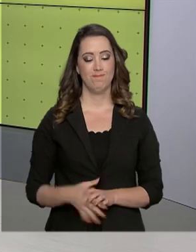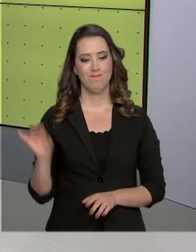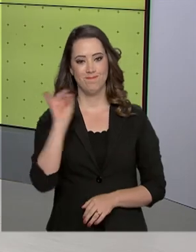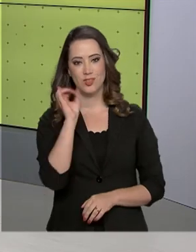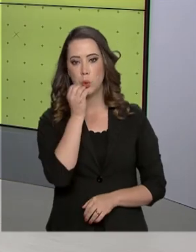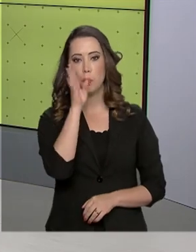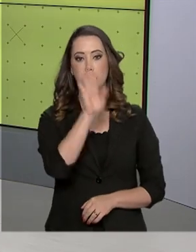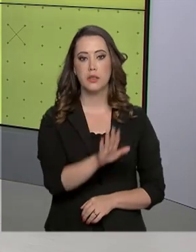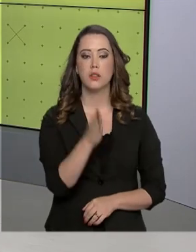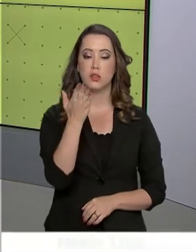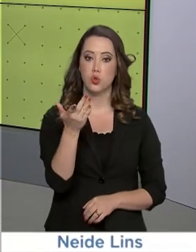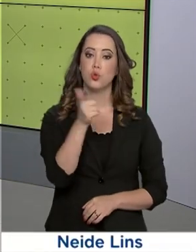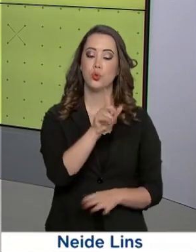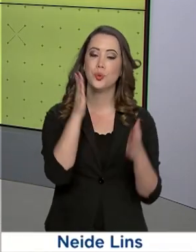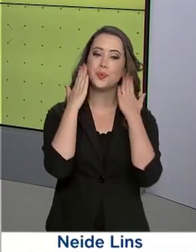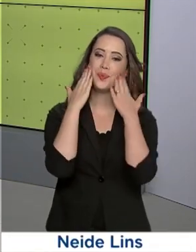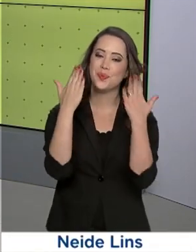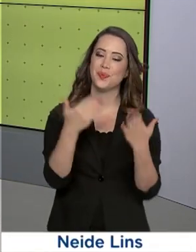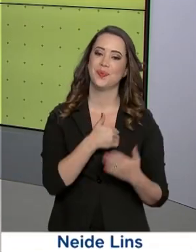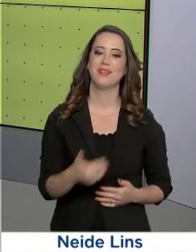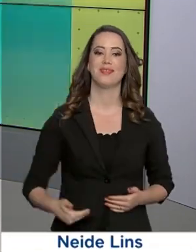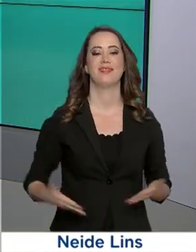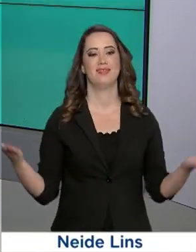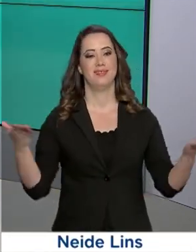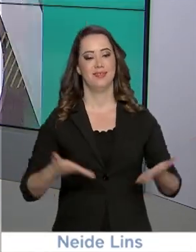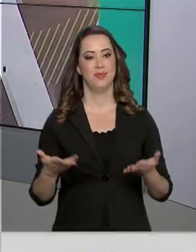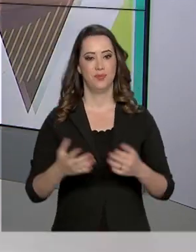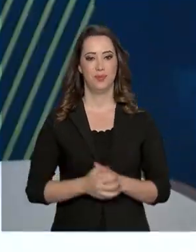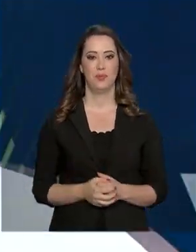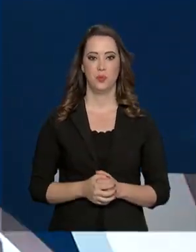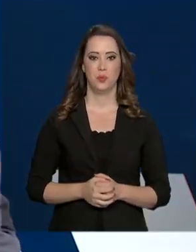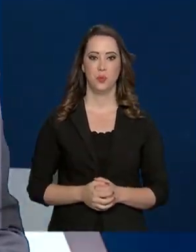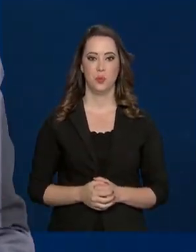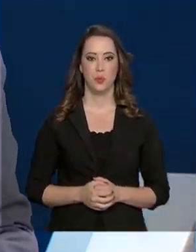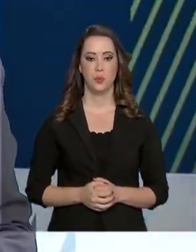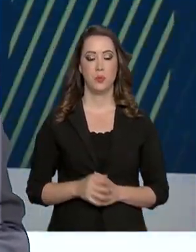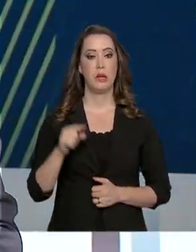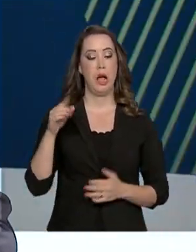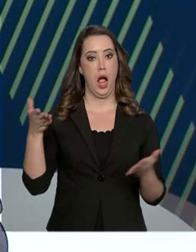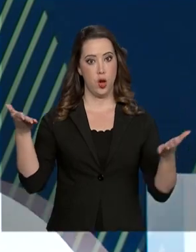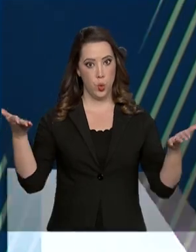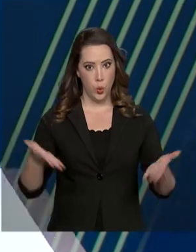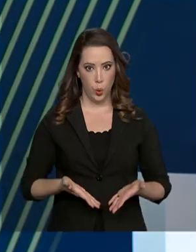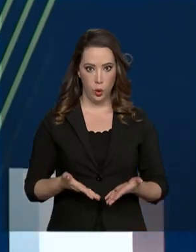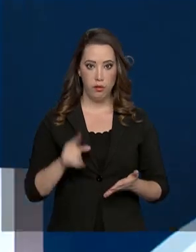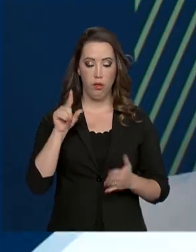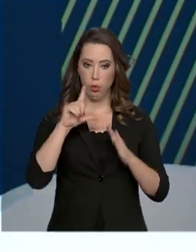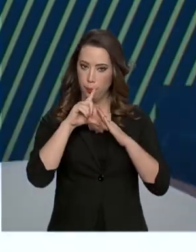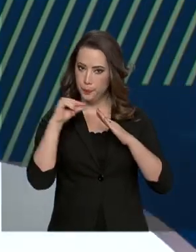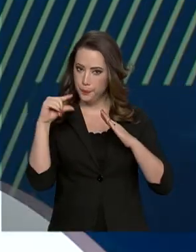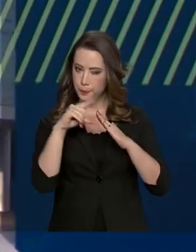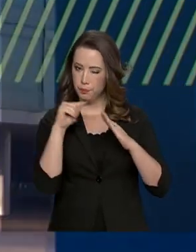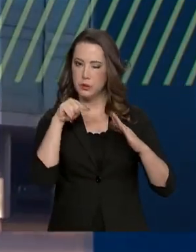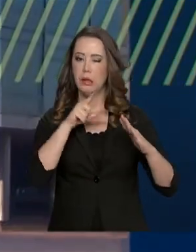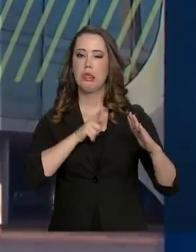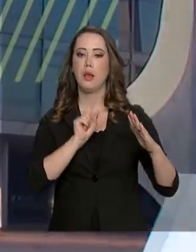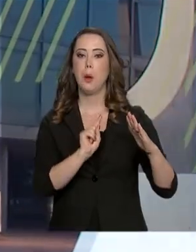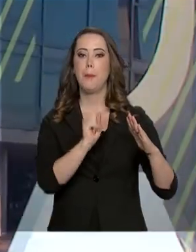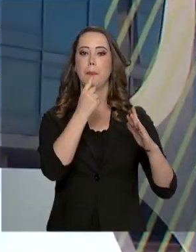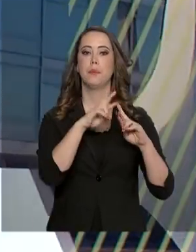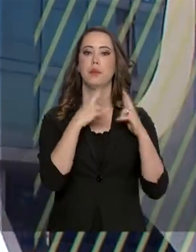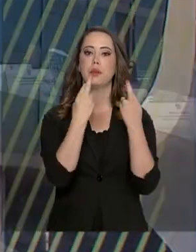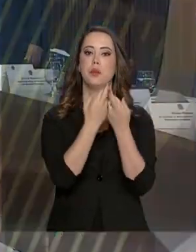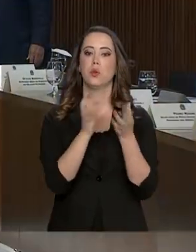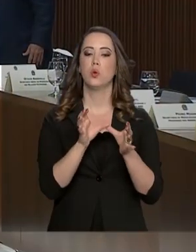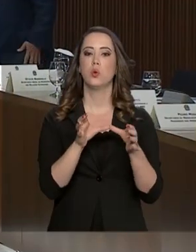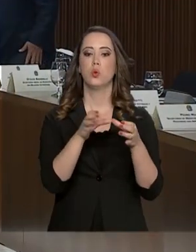Olá, boa tarde. Já estamos no ar com mais um Governo Agora. Acontece, neste momento, no Palácio do Planalto, a primeira